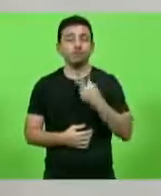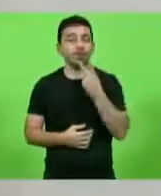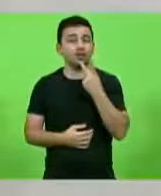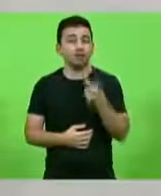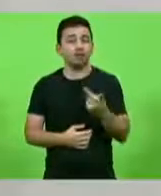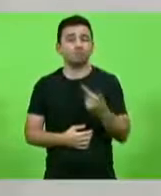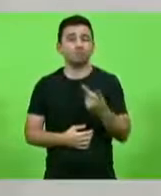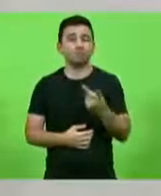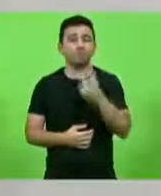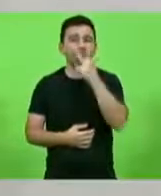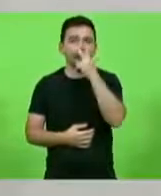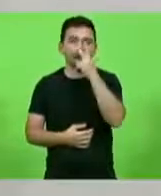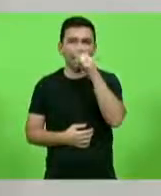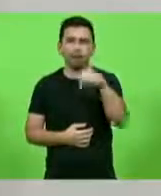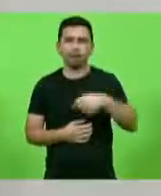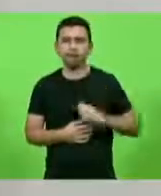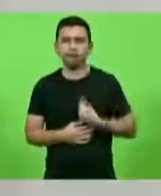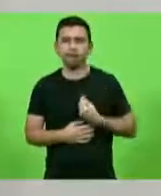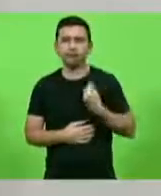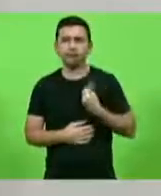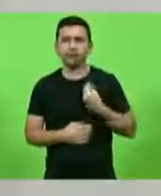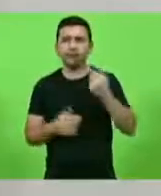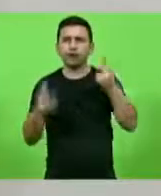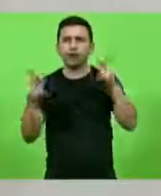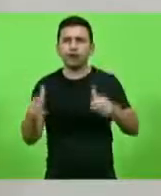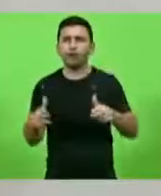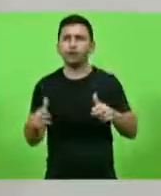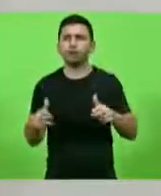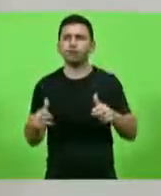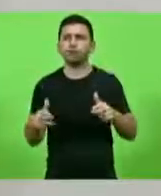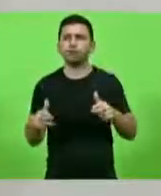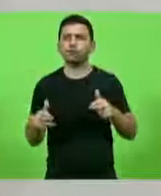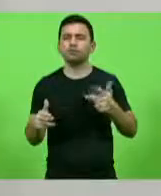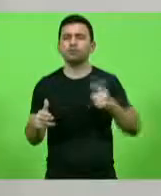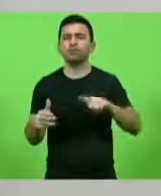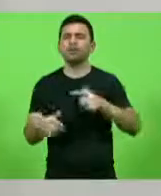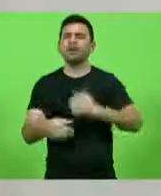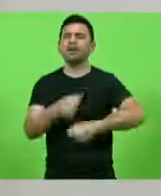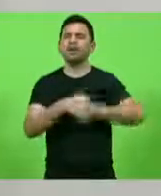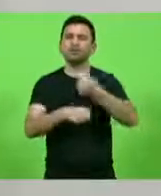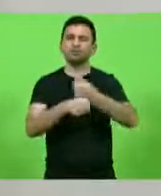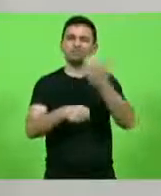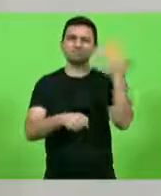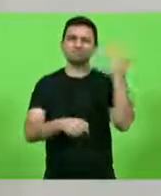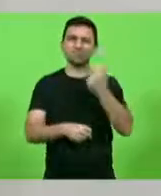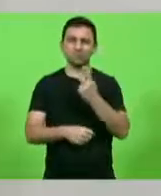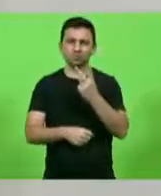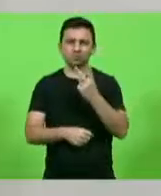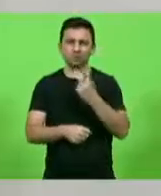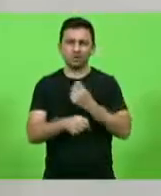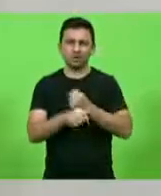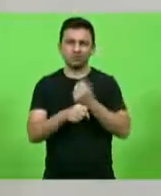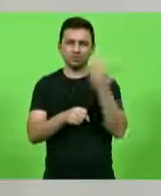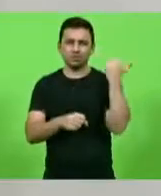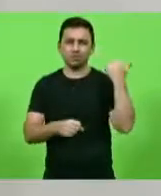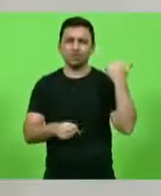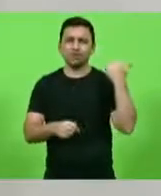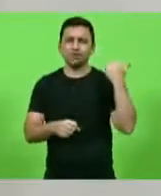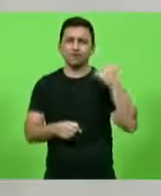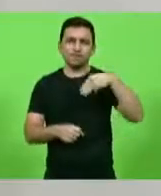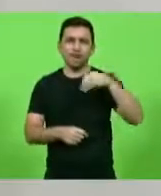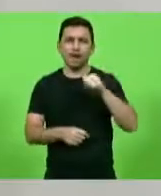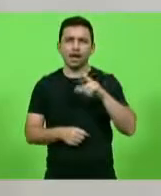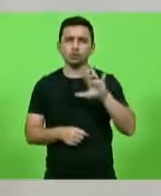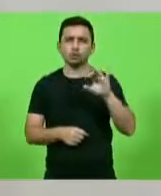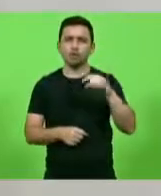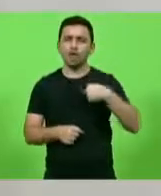eu estou vivendo aqui um déjà vu? Há dois anos atrás, provavelmente no mês de março, eu ainda subia na tribuna para defender o